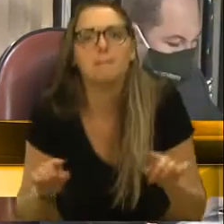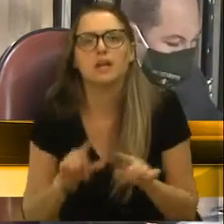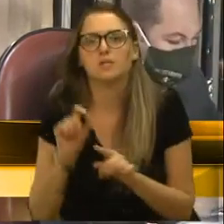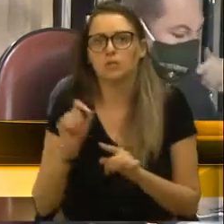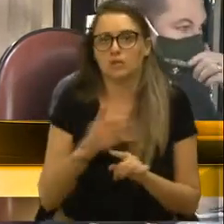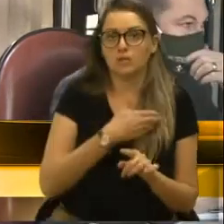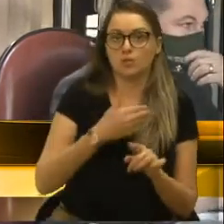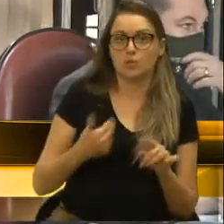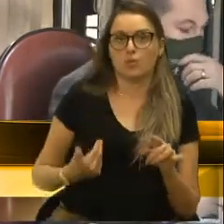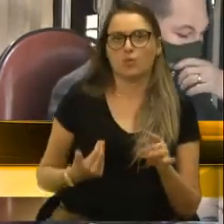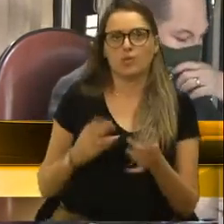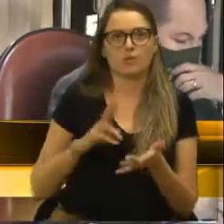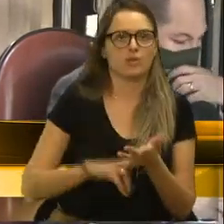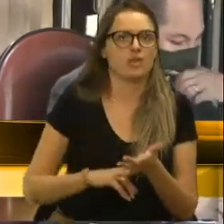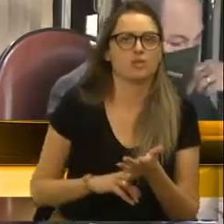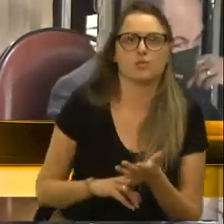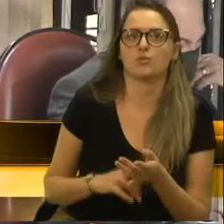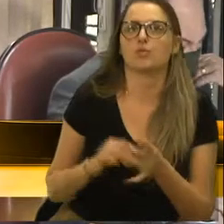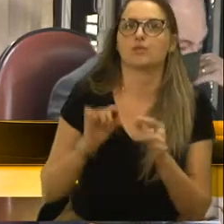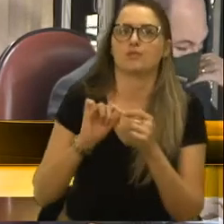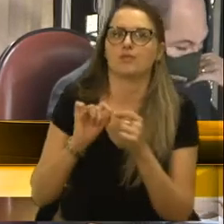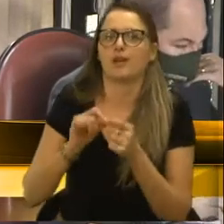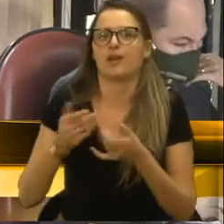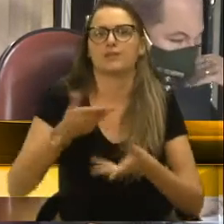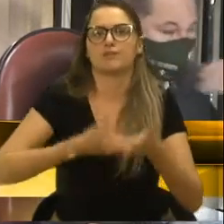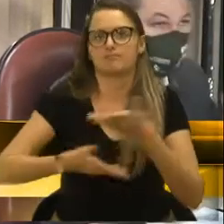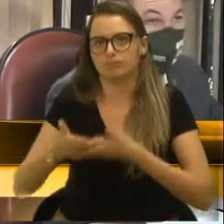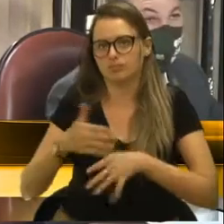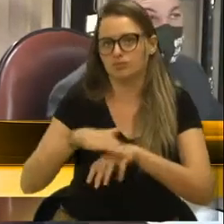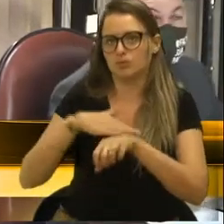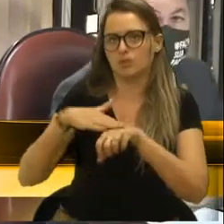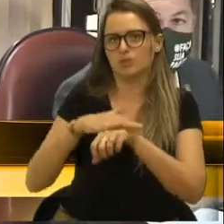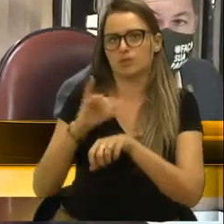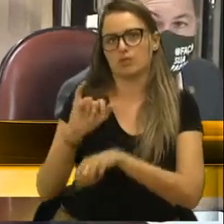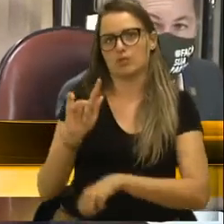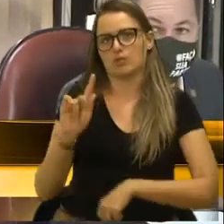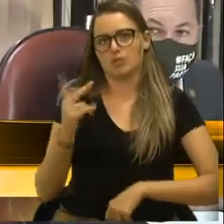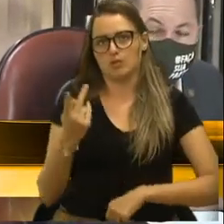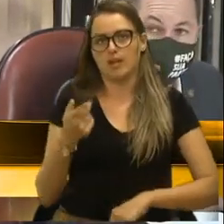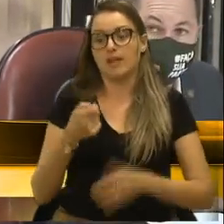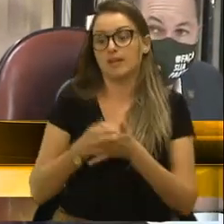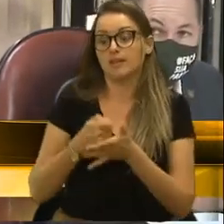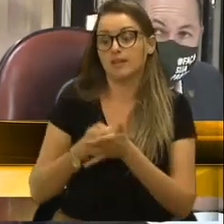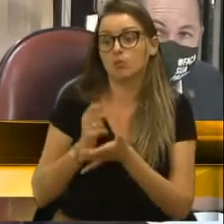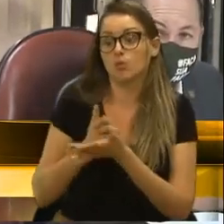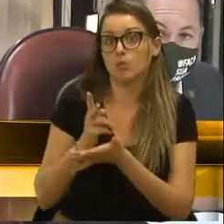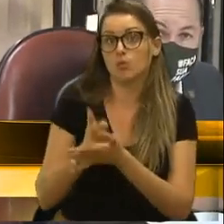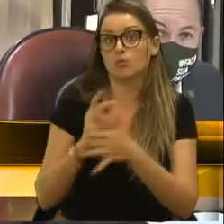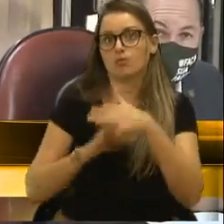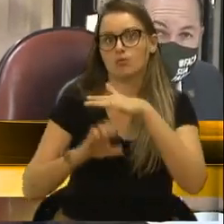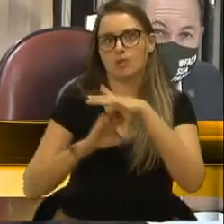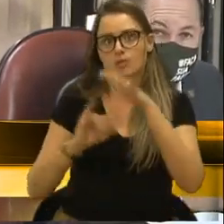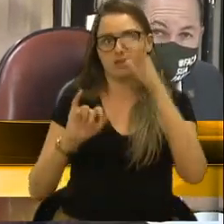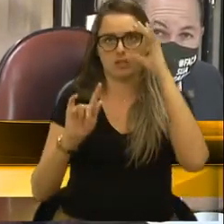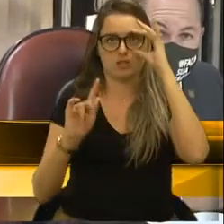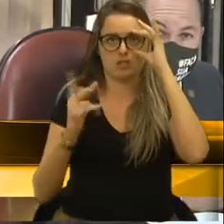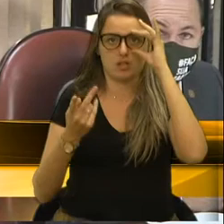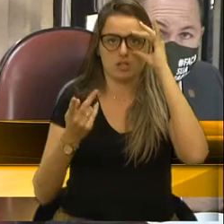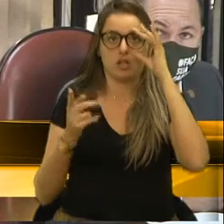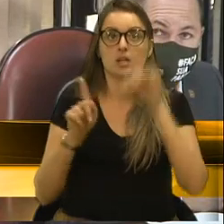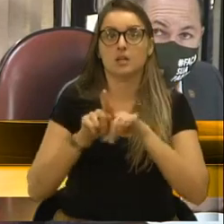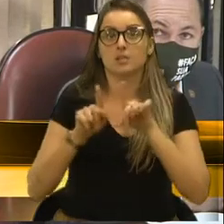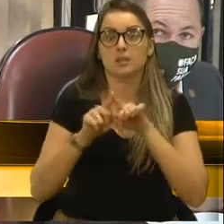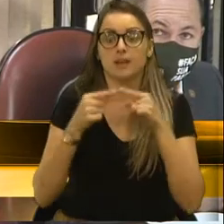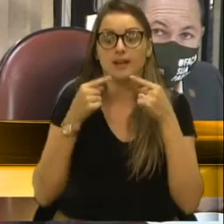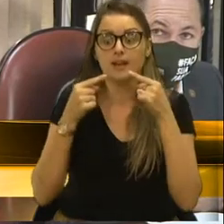assumiu foi lá tratar com o IGH, tentar manter o IGH. E, inclusive, foi crítica aqui de